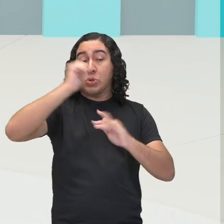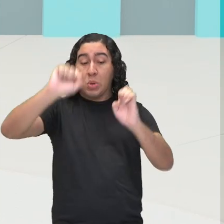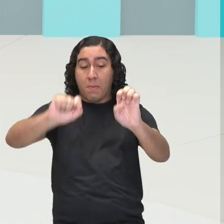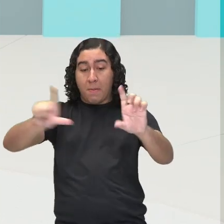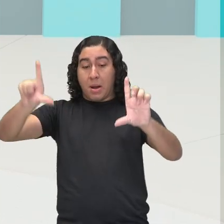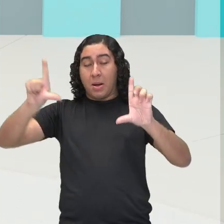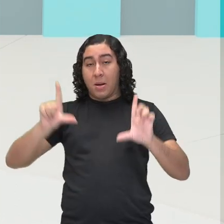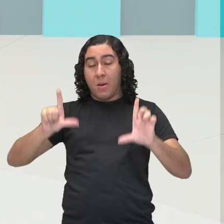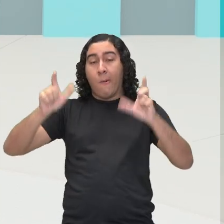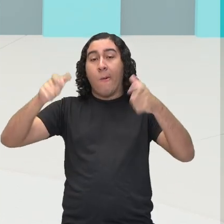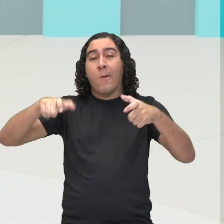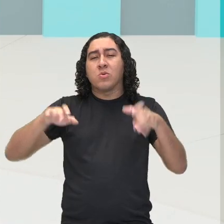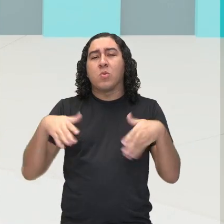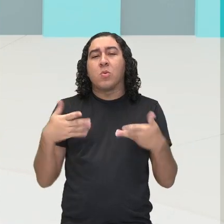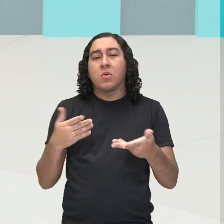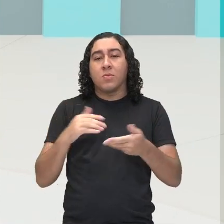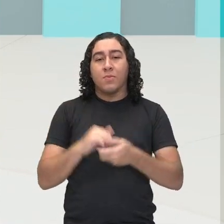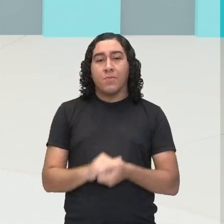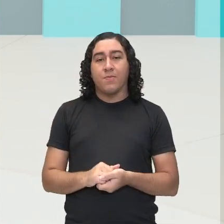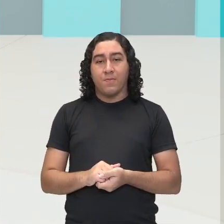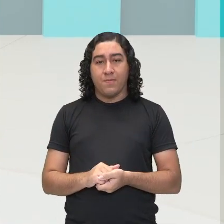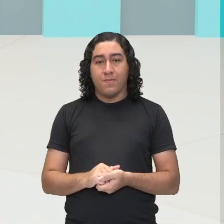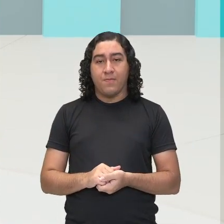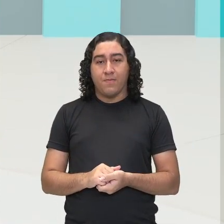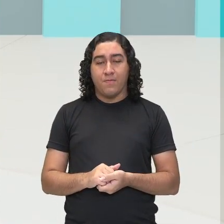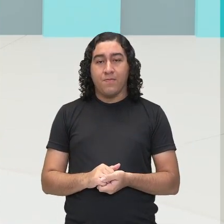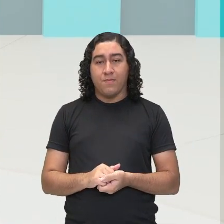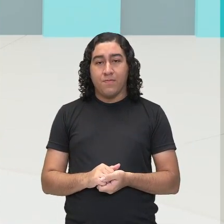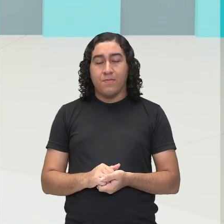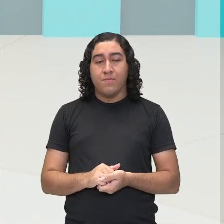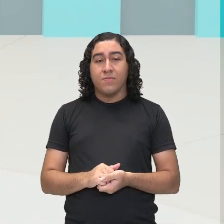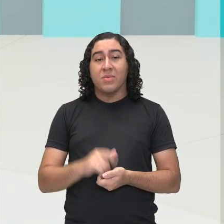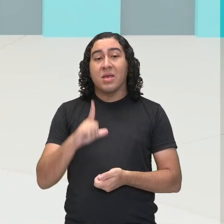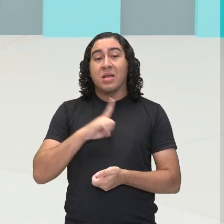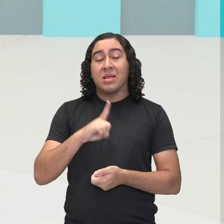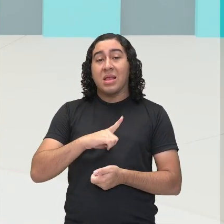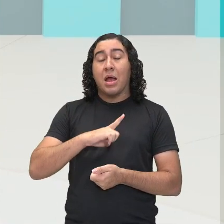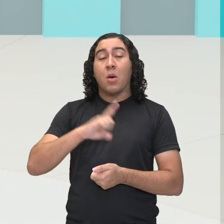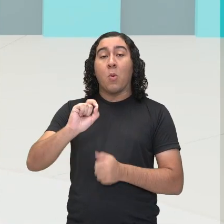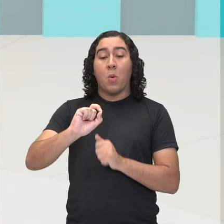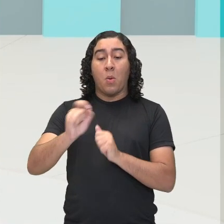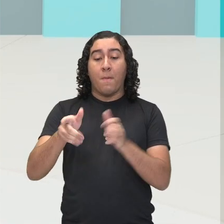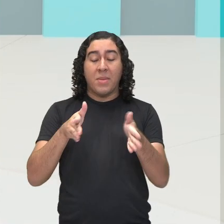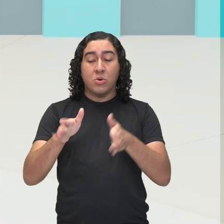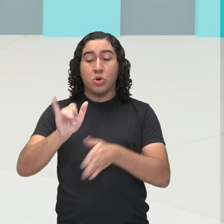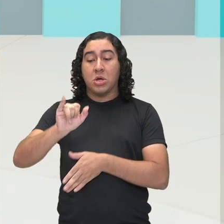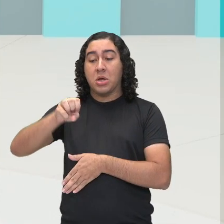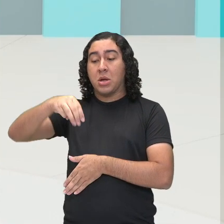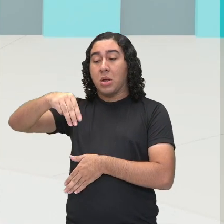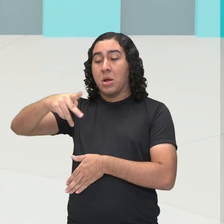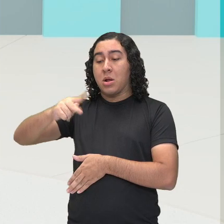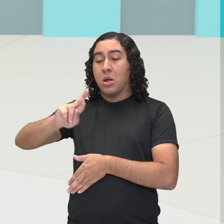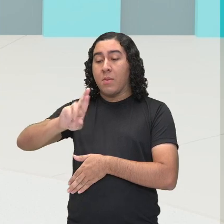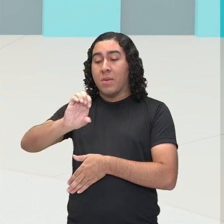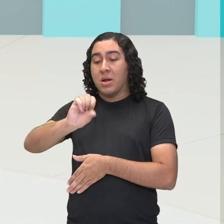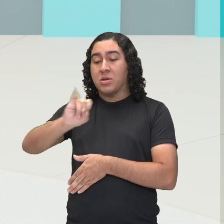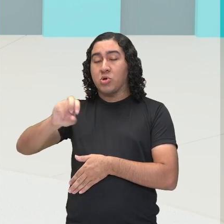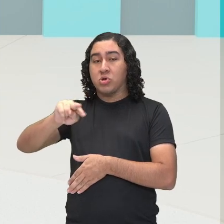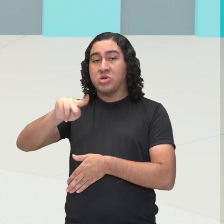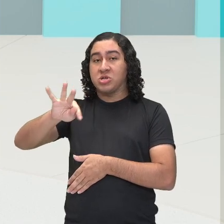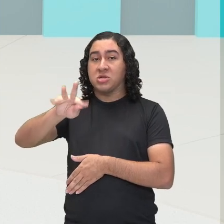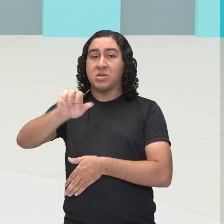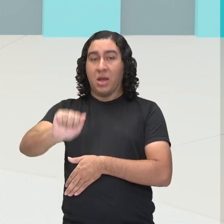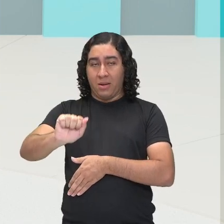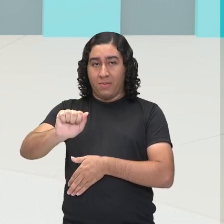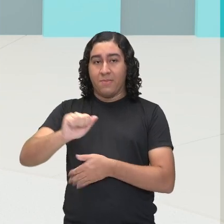pintado no movimento impressionista. Aqui nós temos uma outra arte que foi pintada